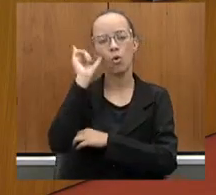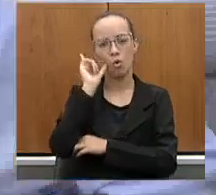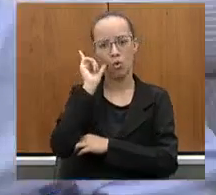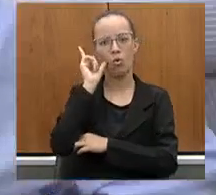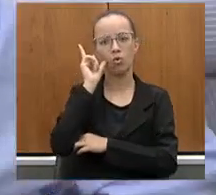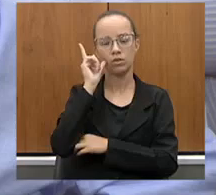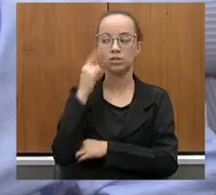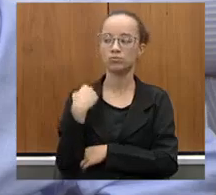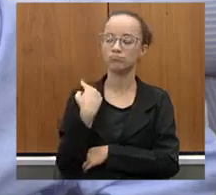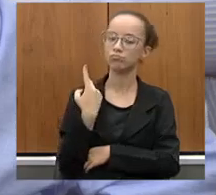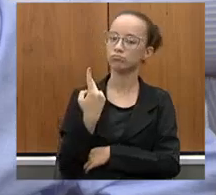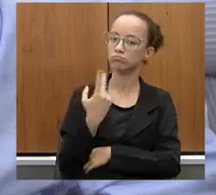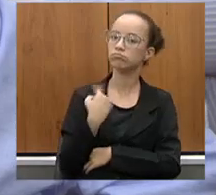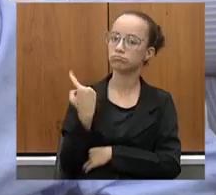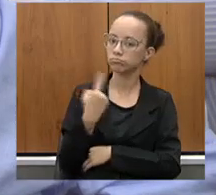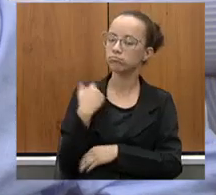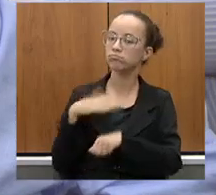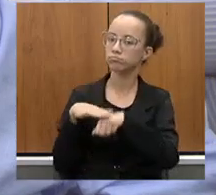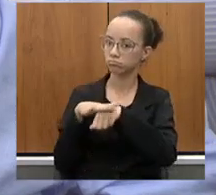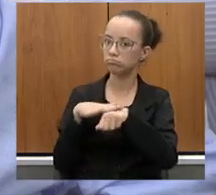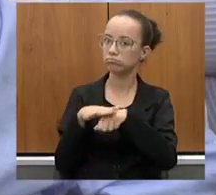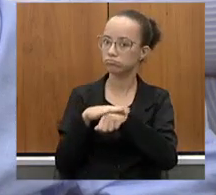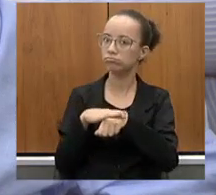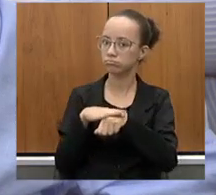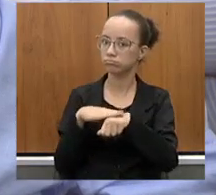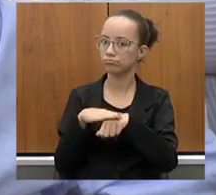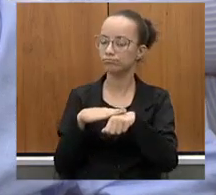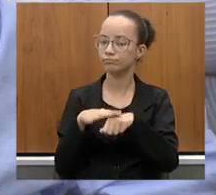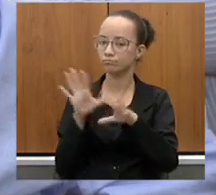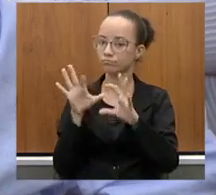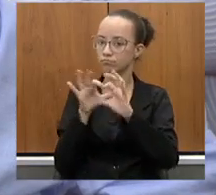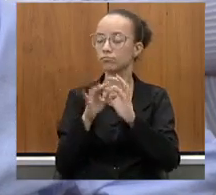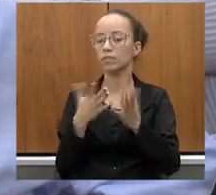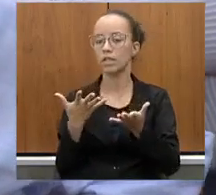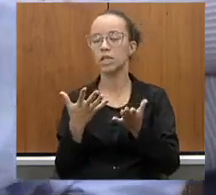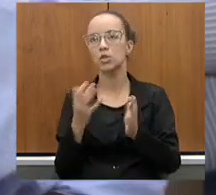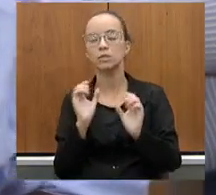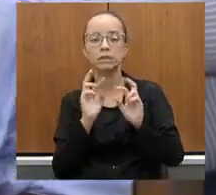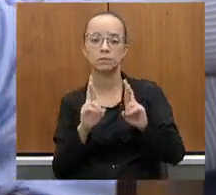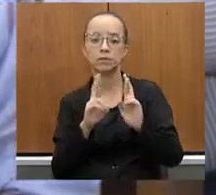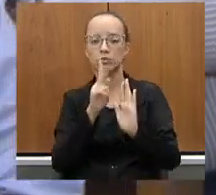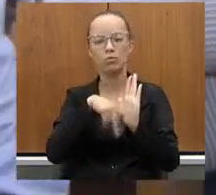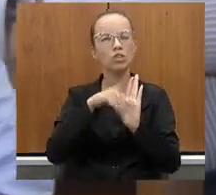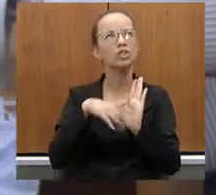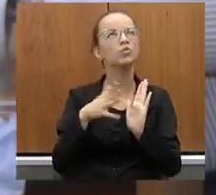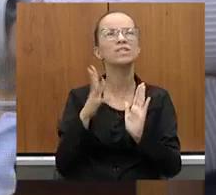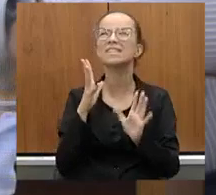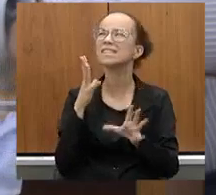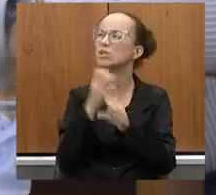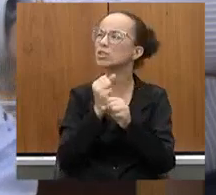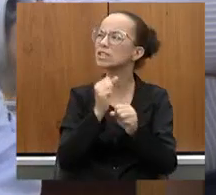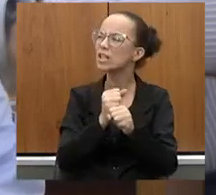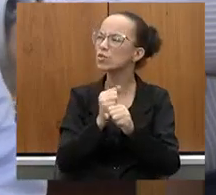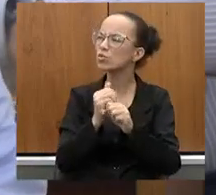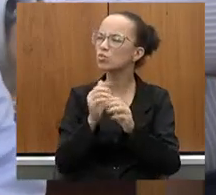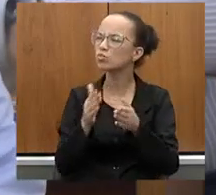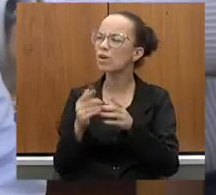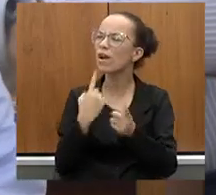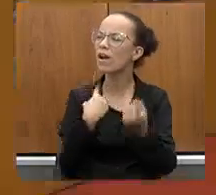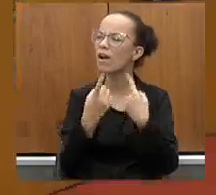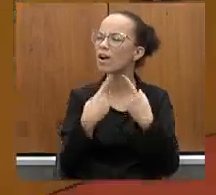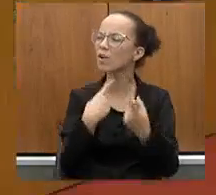tratando disso, a gente espera que daí esses projetos, totalizando quantos quilômetros? acho